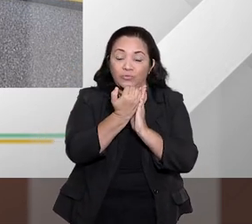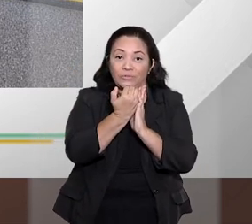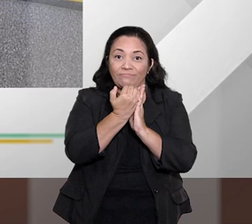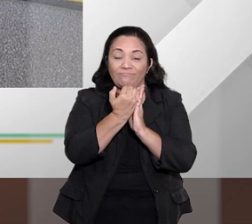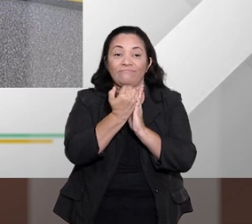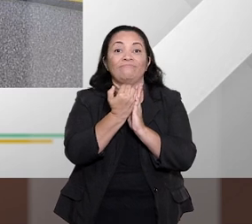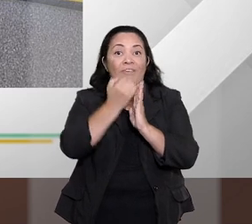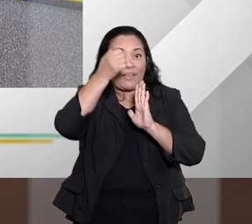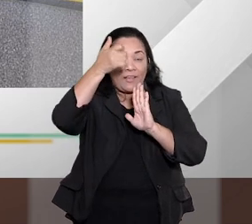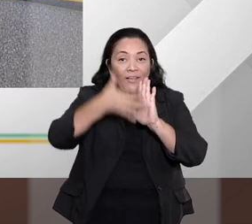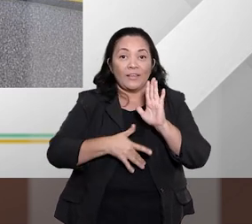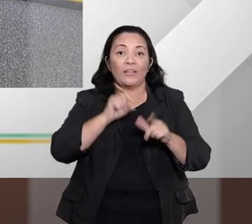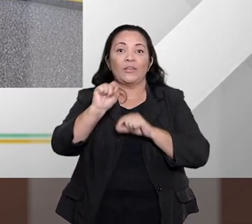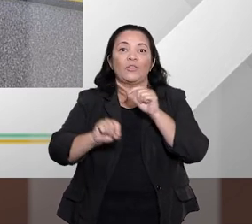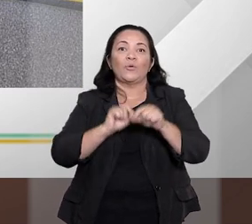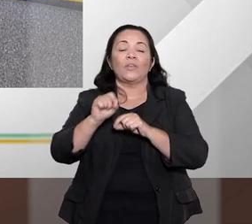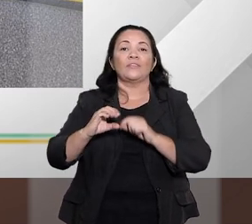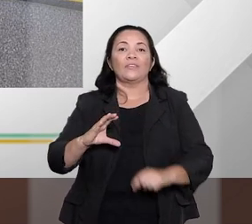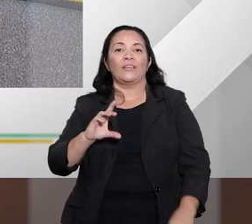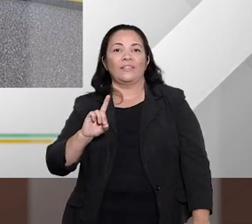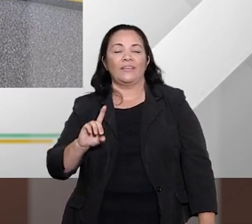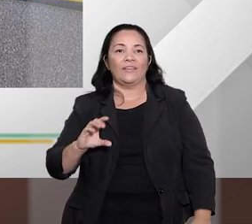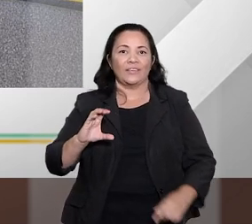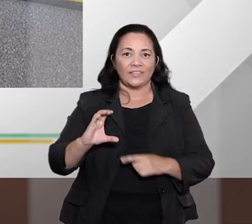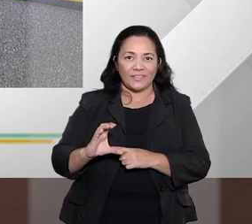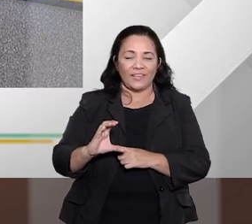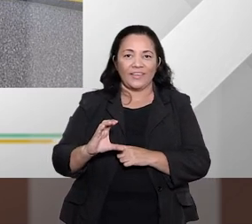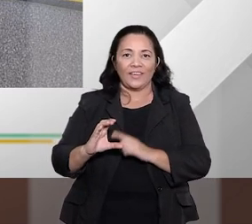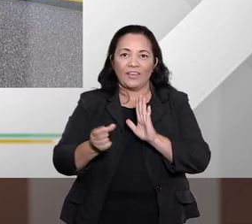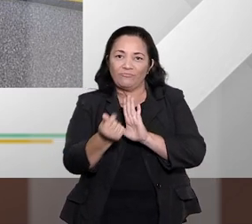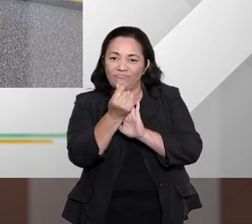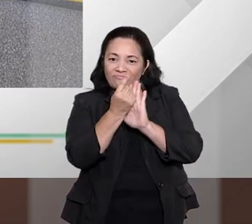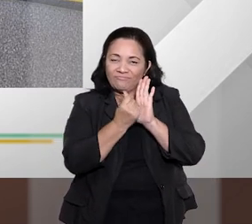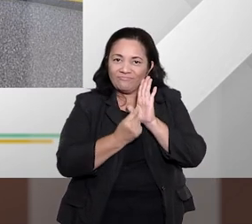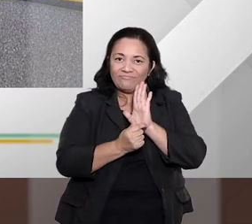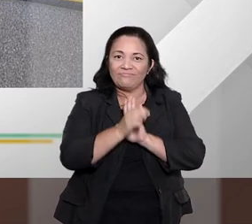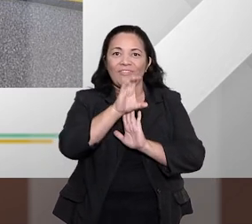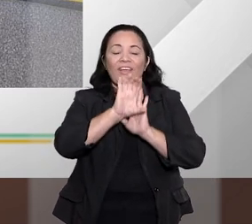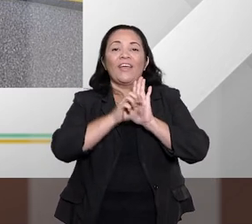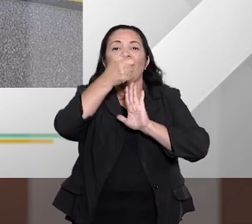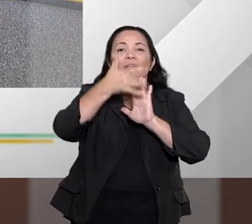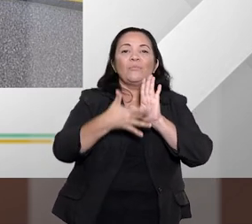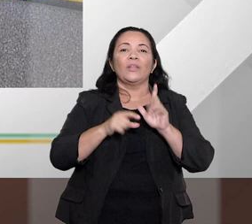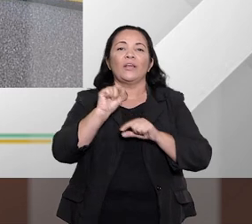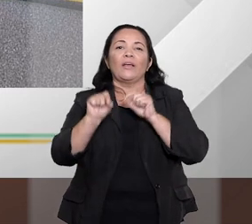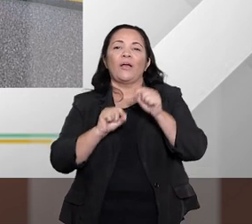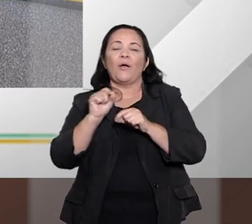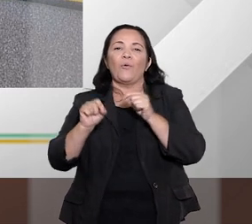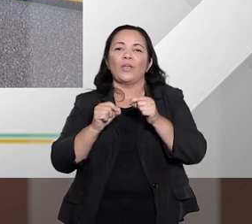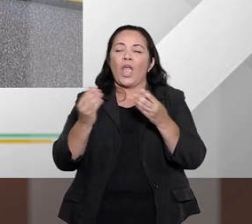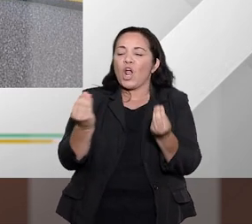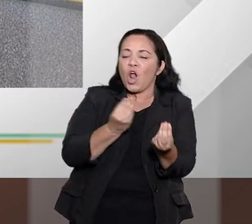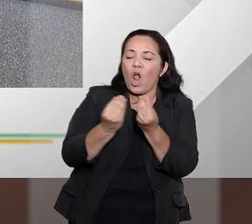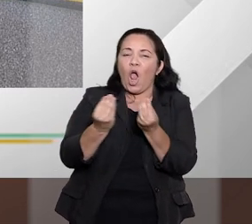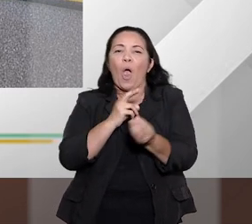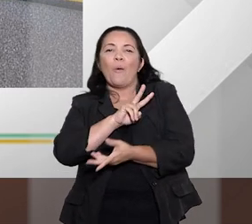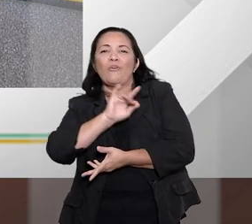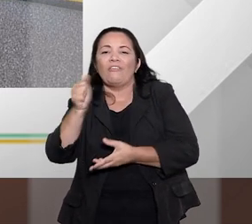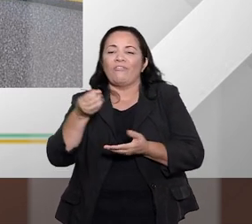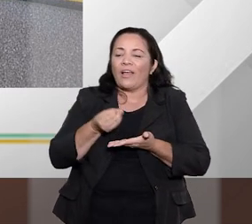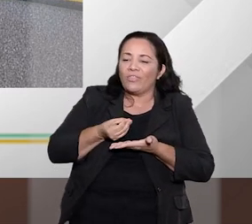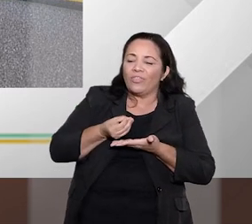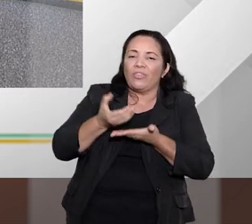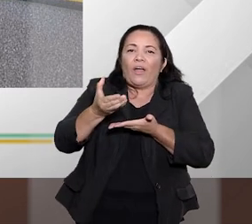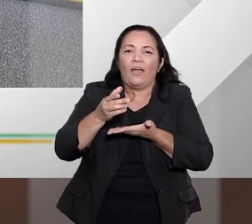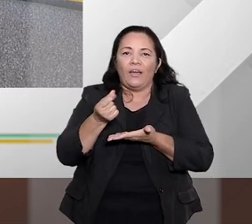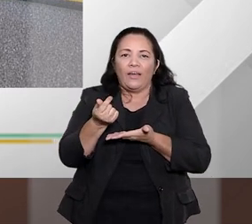alterou disposições previstas no CDC, o Código de Defesa do Consumidor, para aperfeiçoar a disciplina do crédito ao